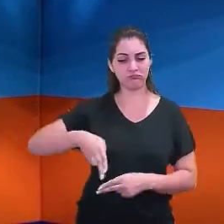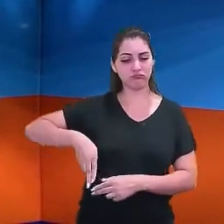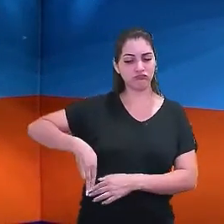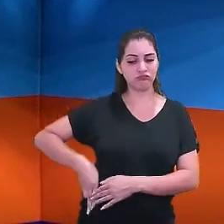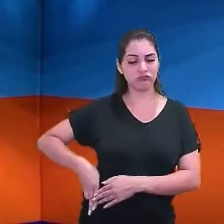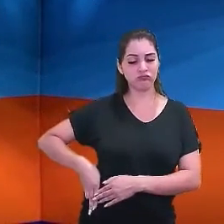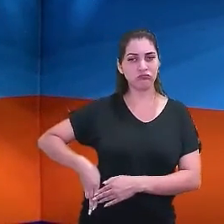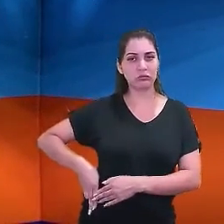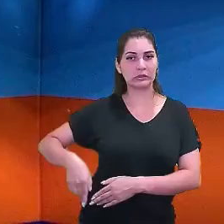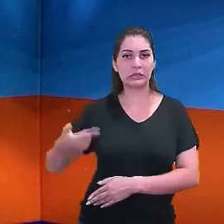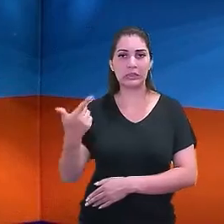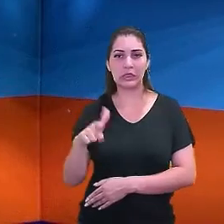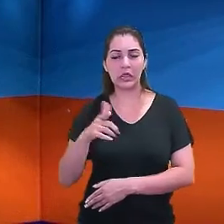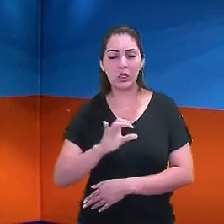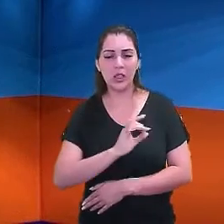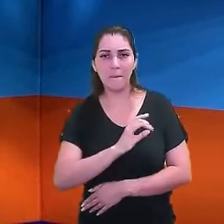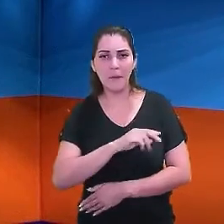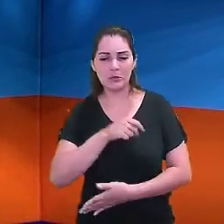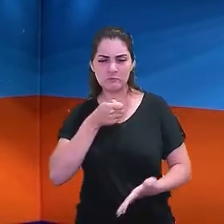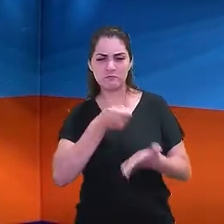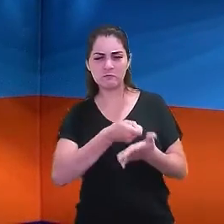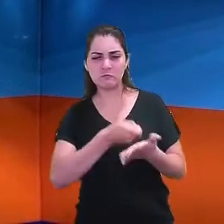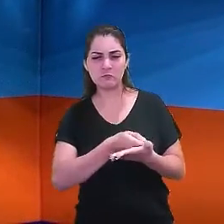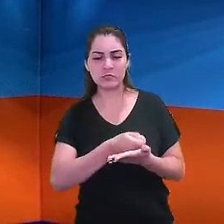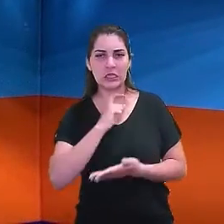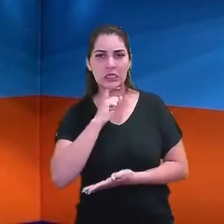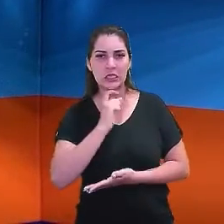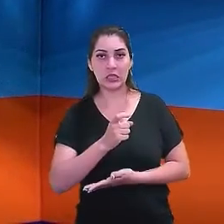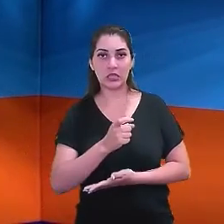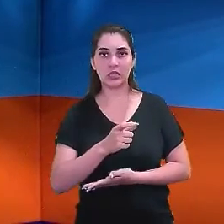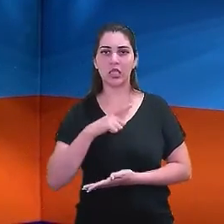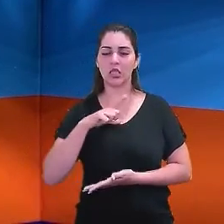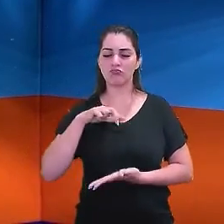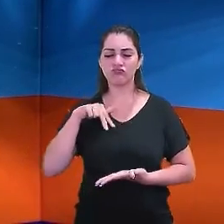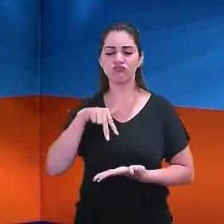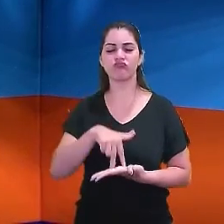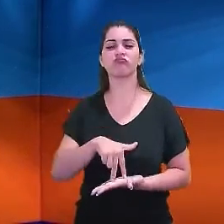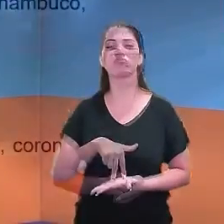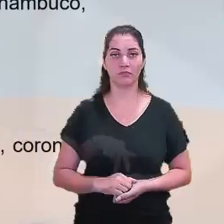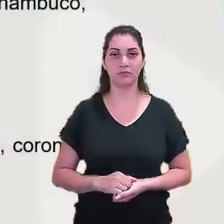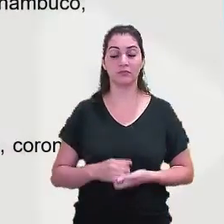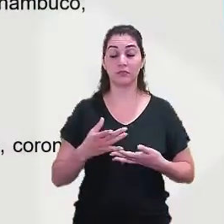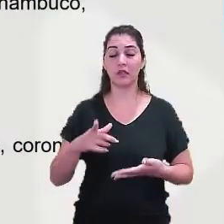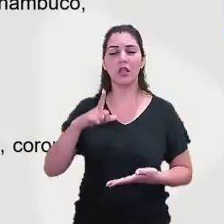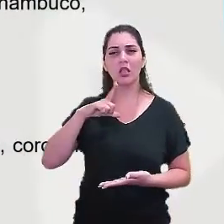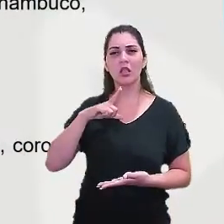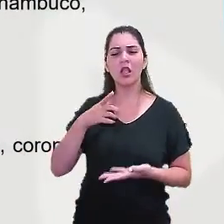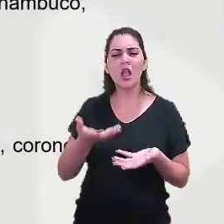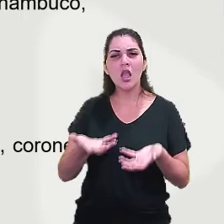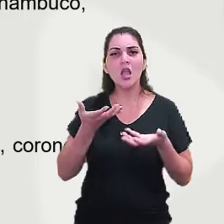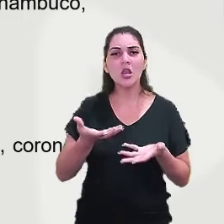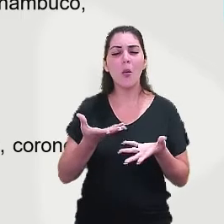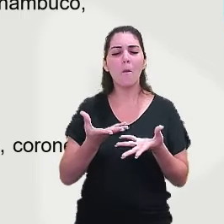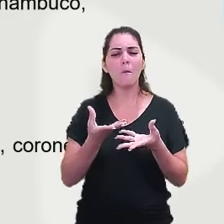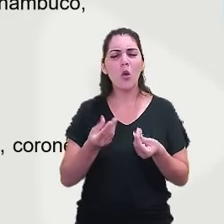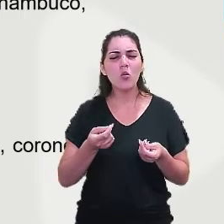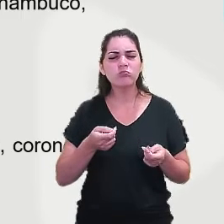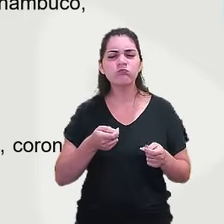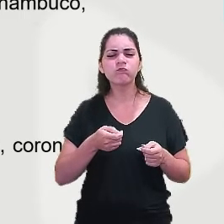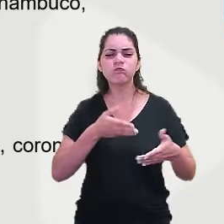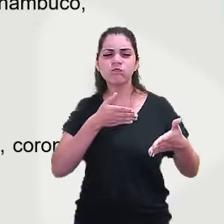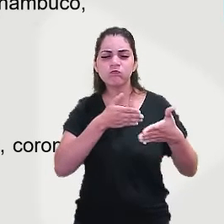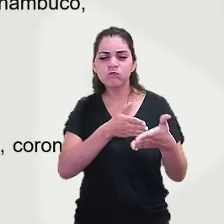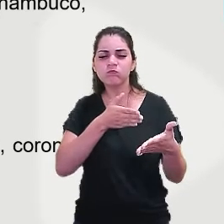eles não tinham medo de enfrentar ninguém, eles estavam ali para tudo, para que der e vier. Eles queriam muito quebrar barreiras